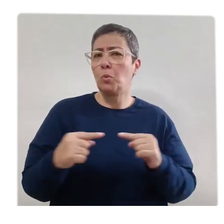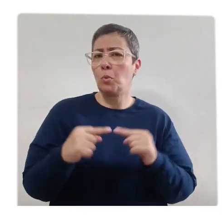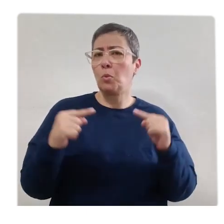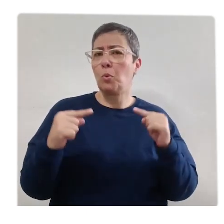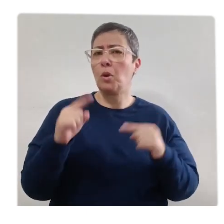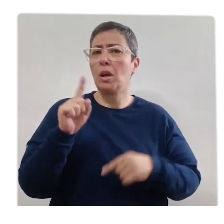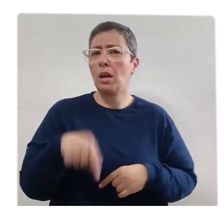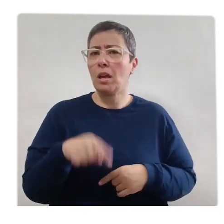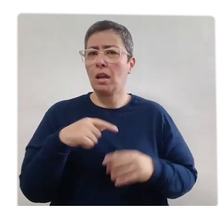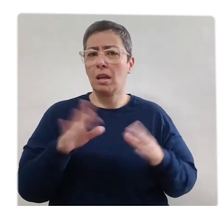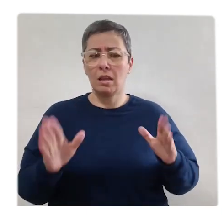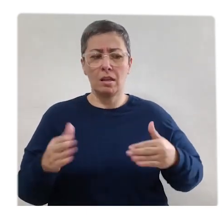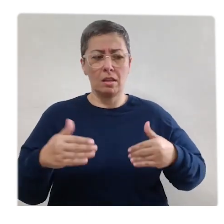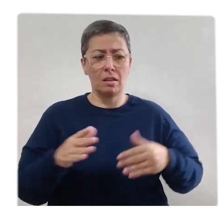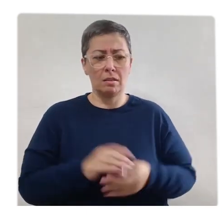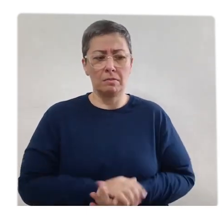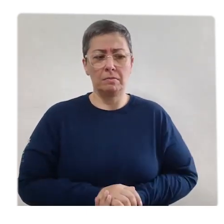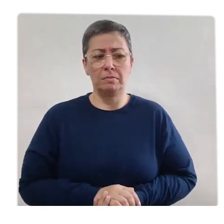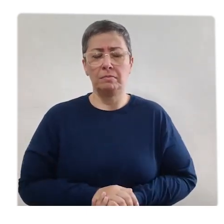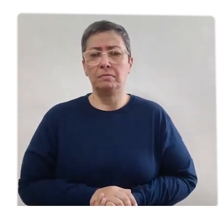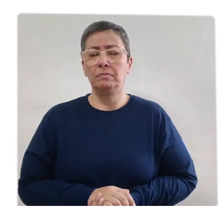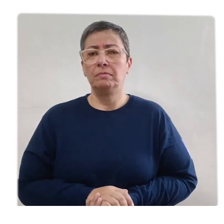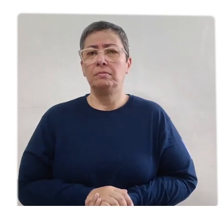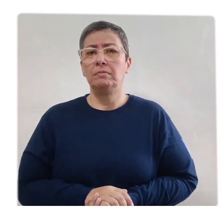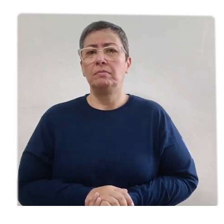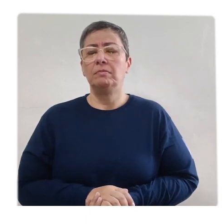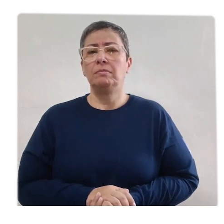geométrico é essa caixa?